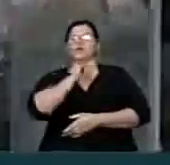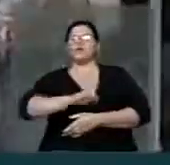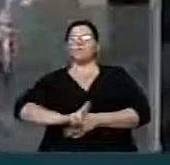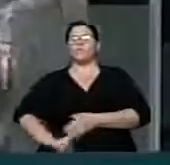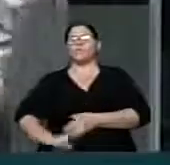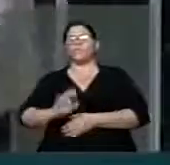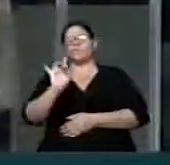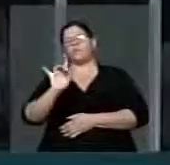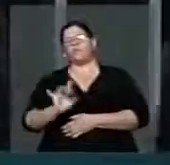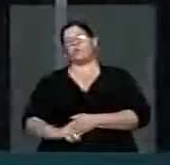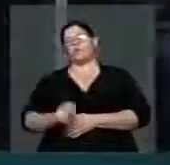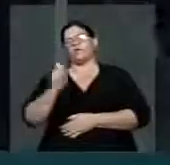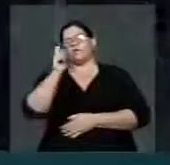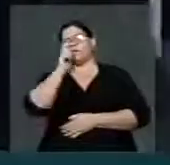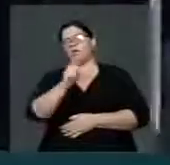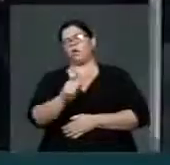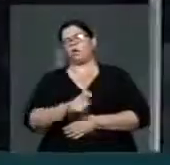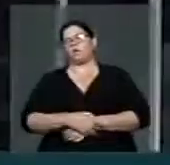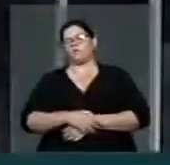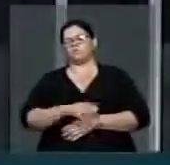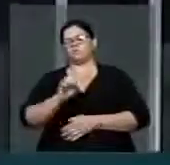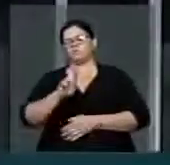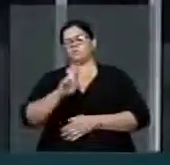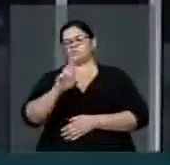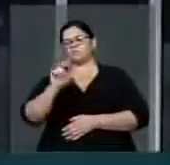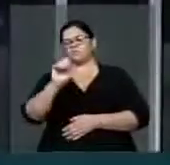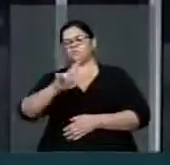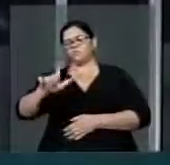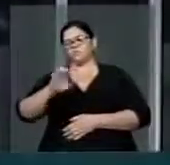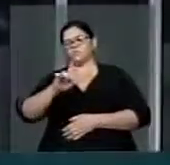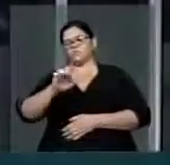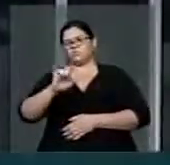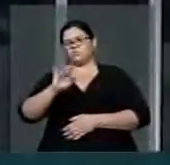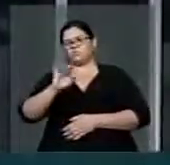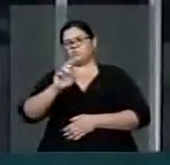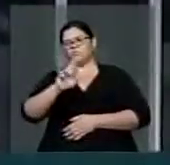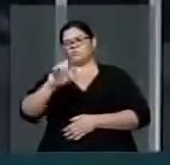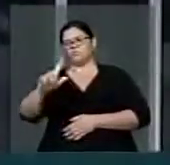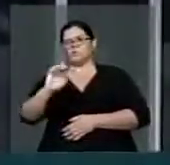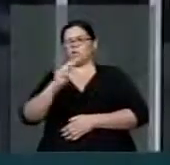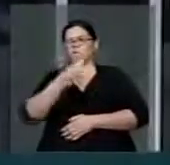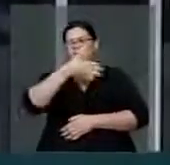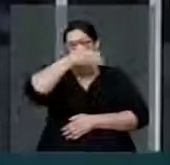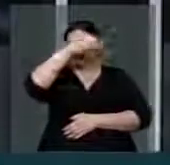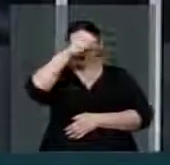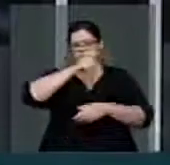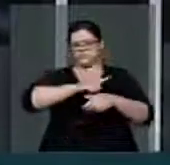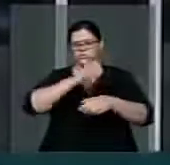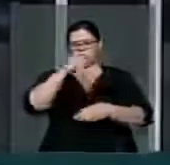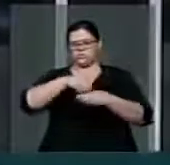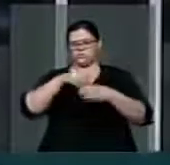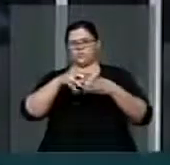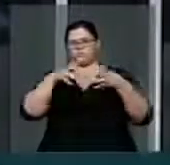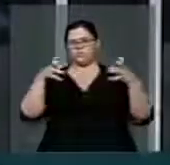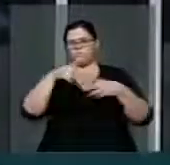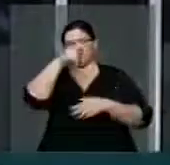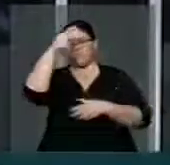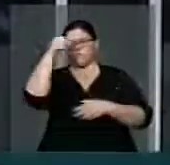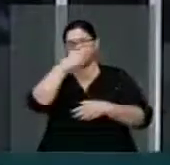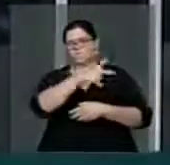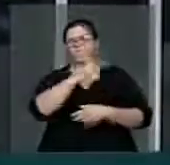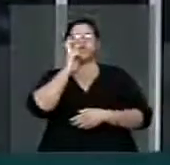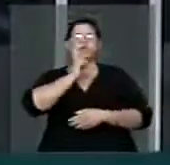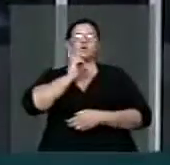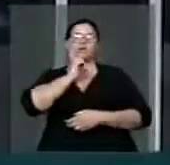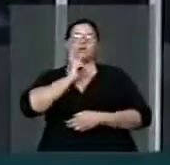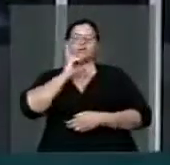mero interesse de curral eleitoral e de clientelismo, para ter maioria na Câmara de Vereadores. Ela implica também